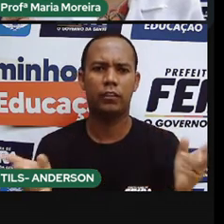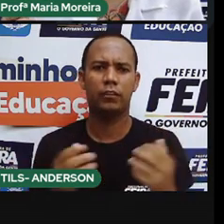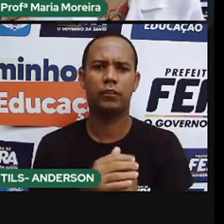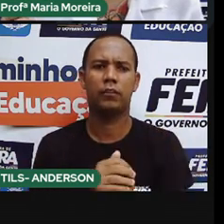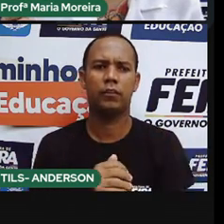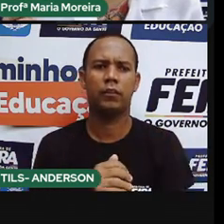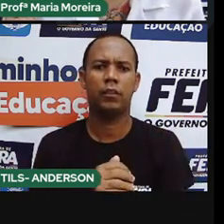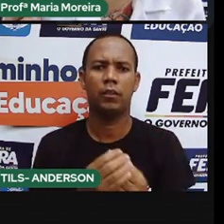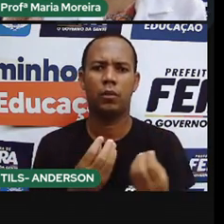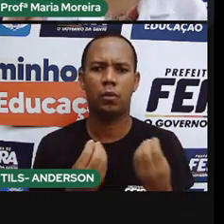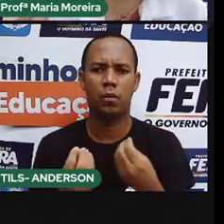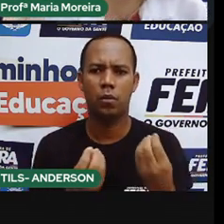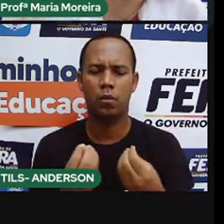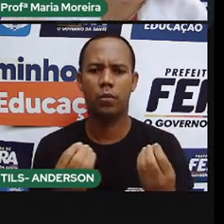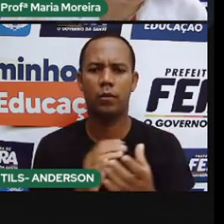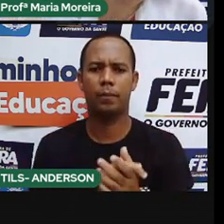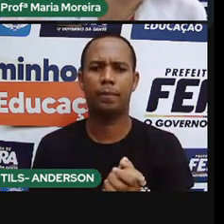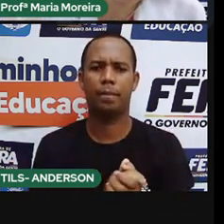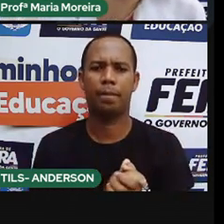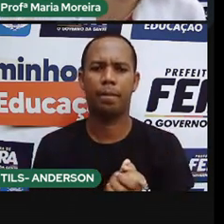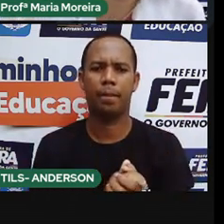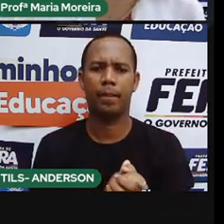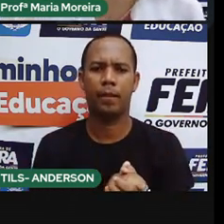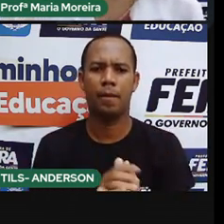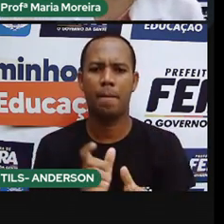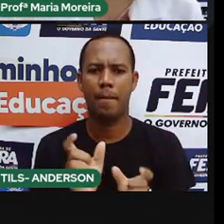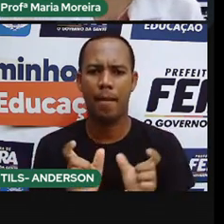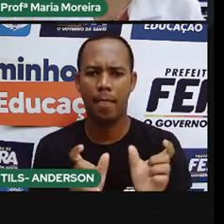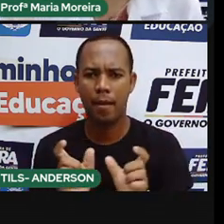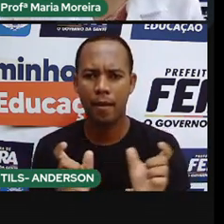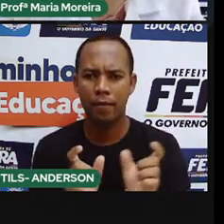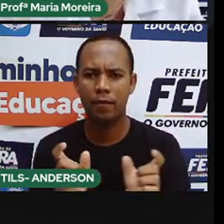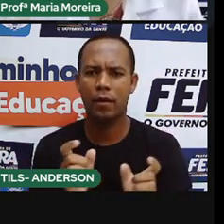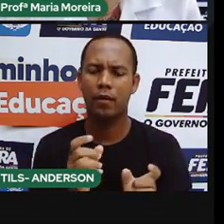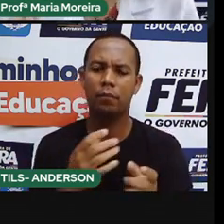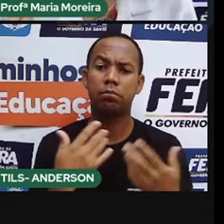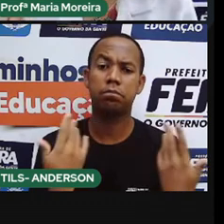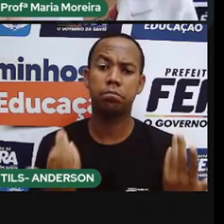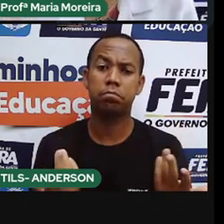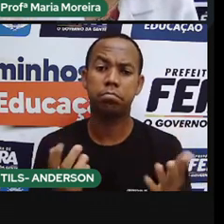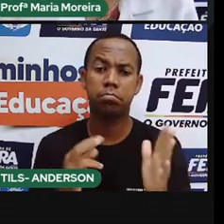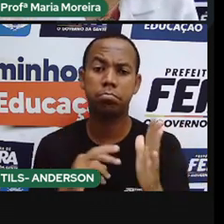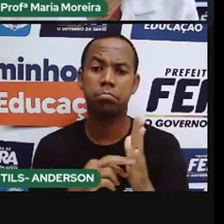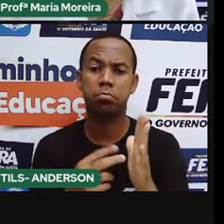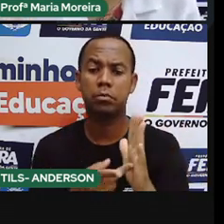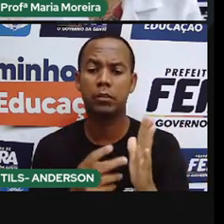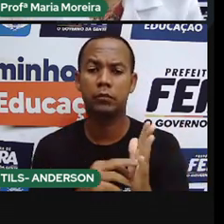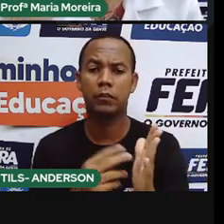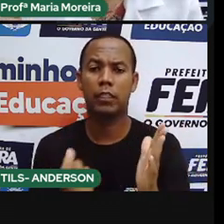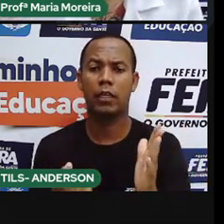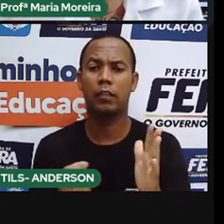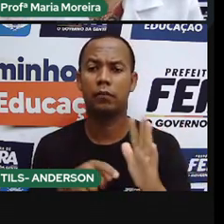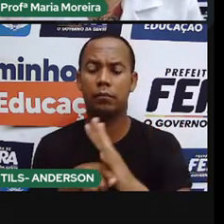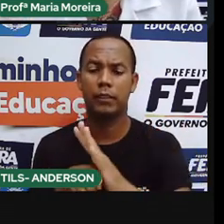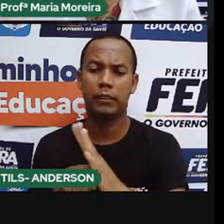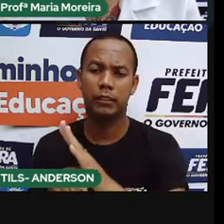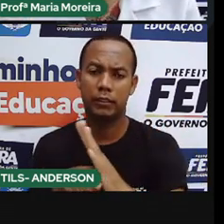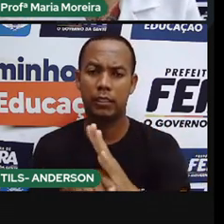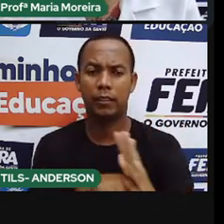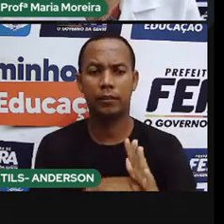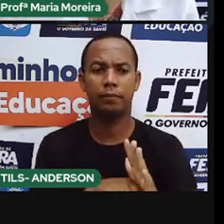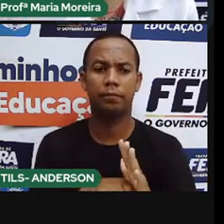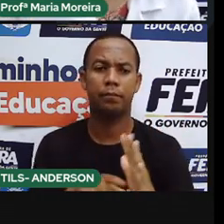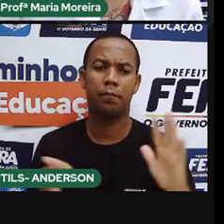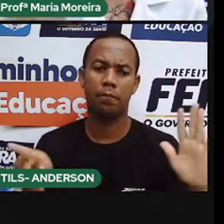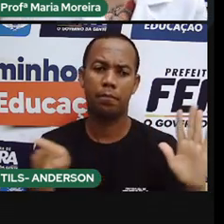origem indígena? Será que a pitanga é uma palavra de origem indígena? Então, essa a atividade de vocês. Bota bonitinho o nome de